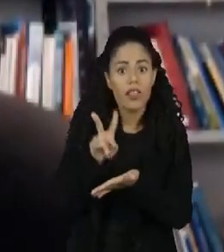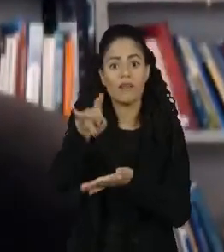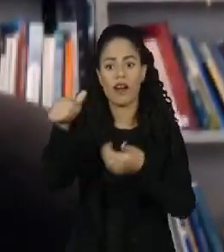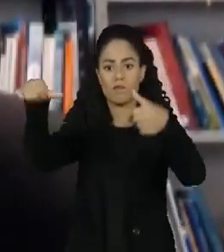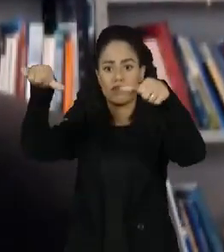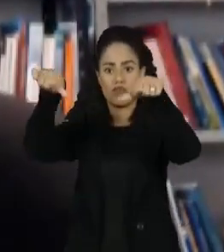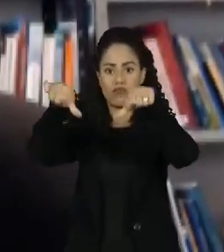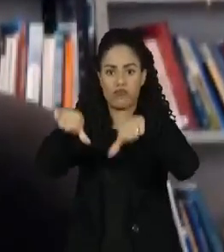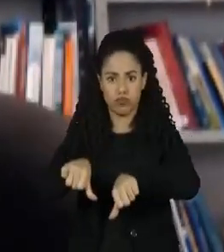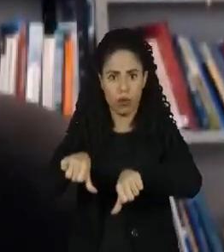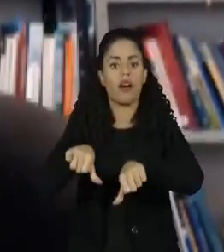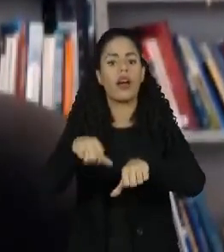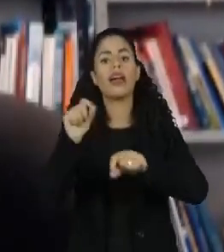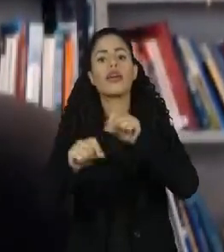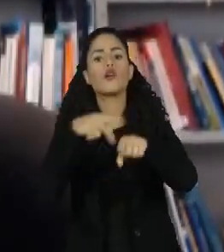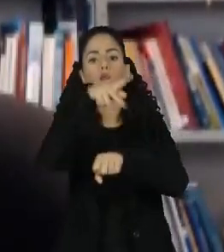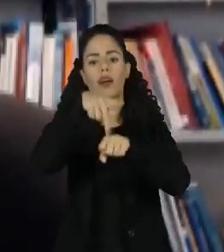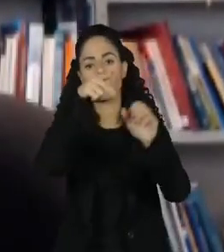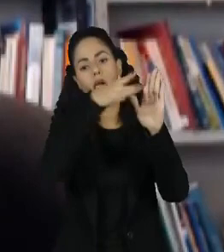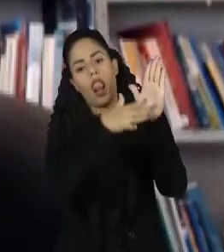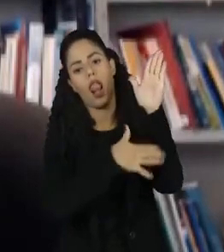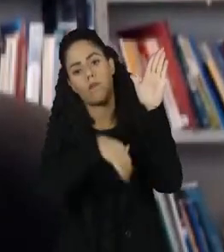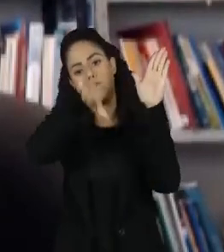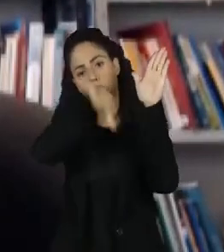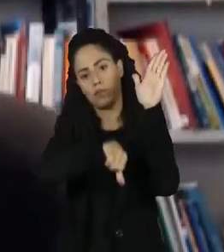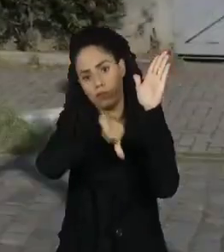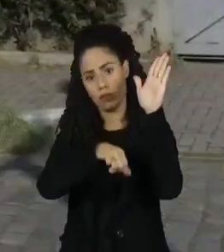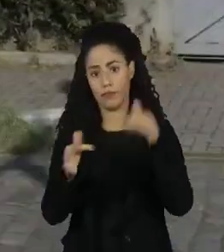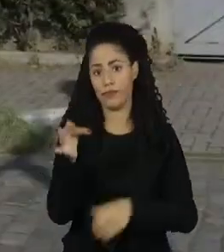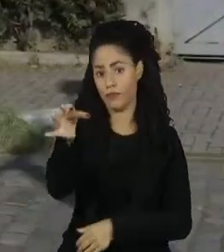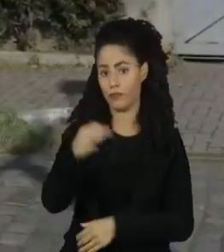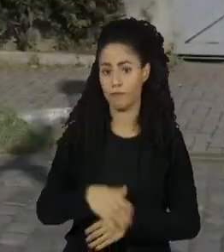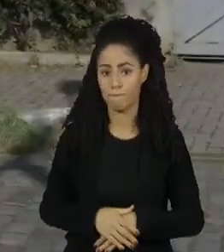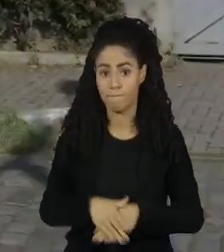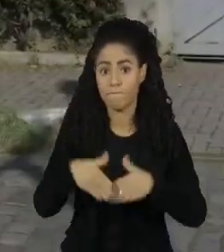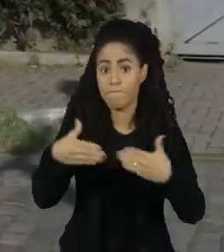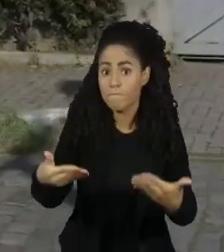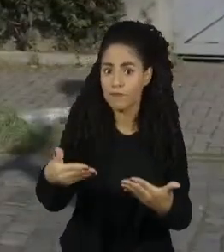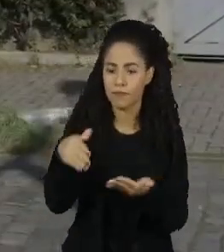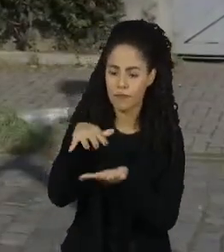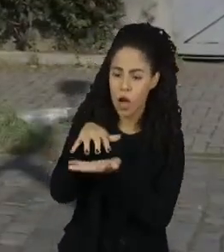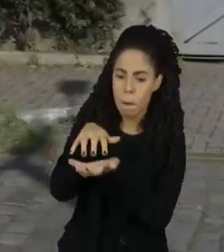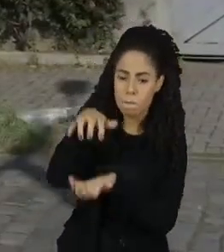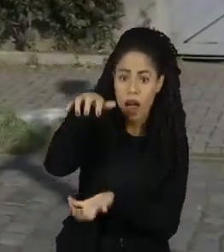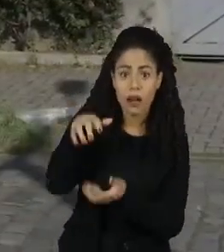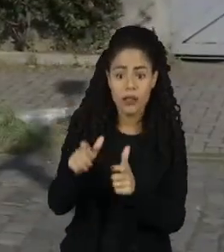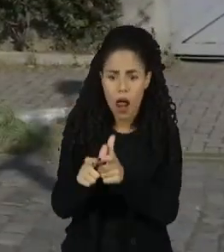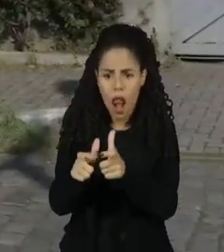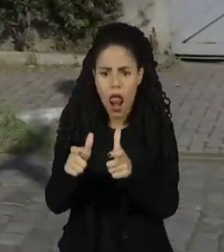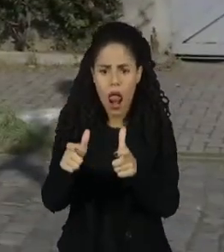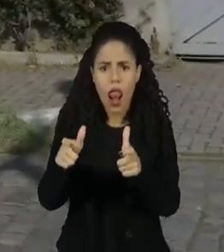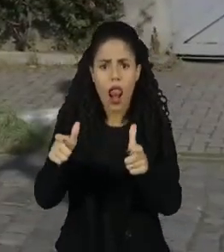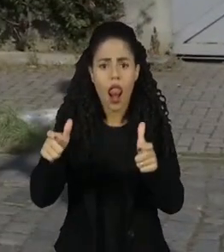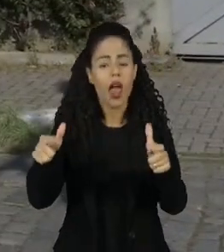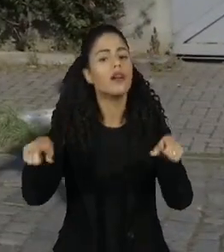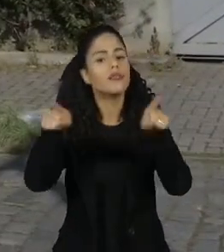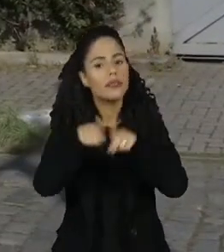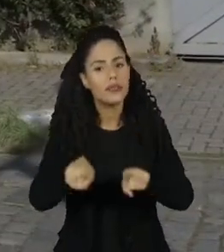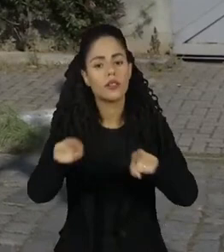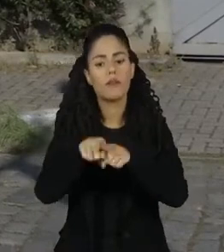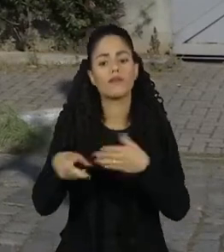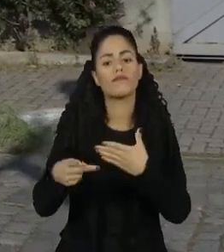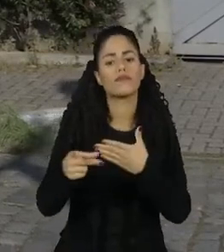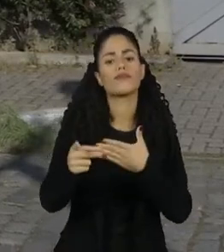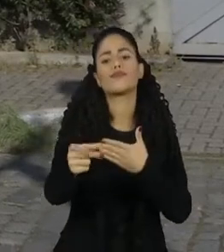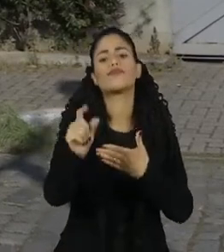demográficas, o país vai ter sérios problemas no futuro. O envelhecimento da população e o aumento na expectativa de vida